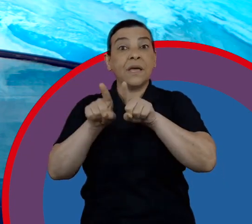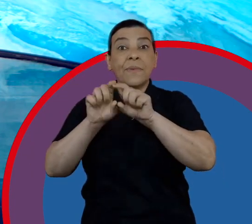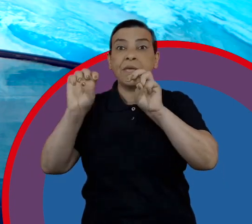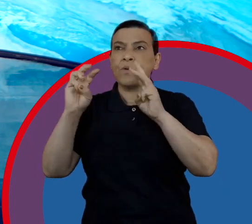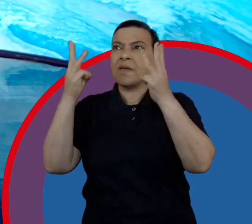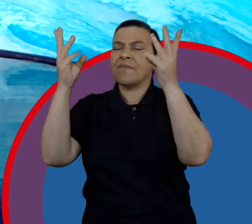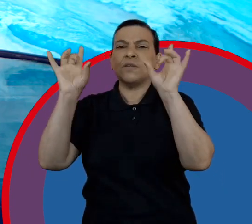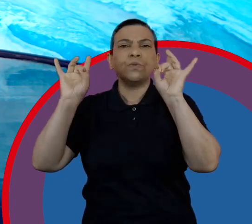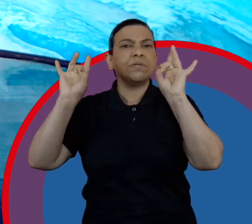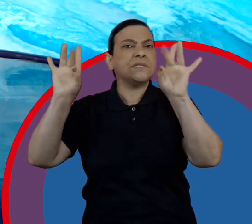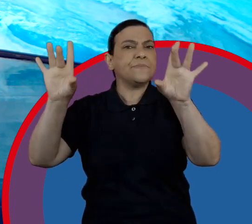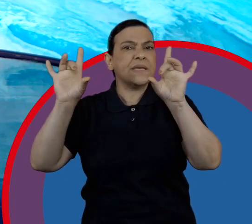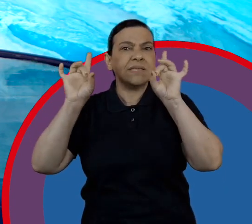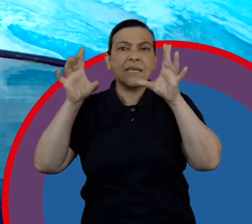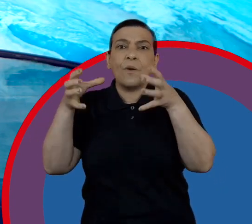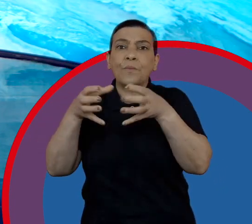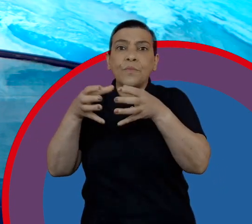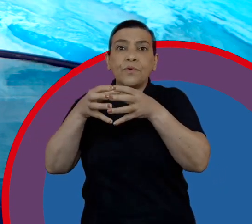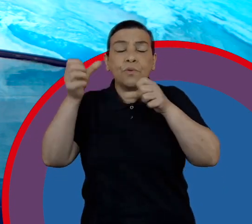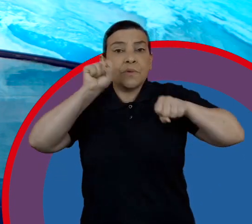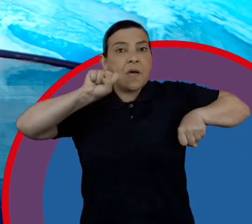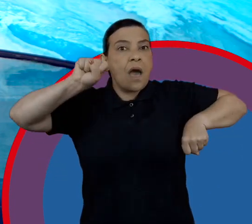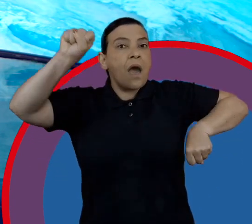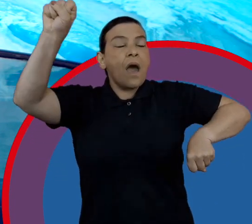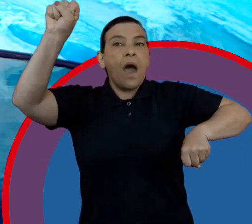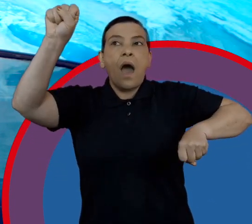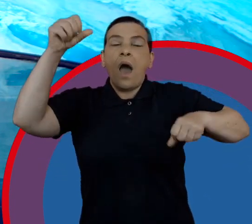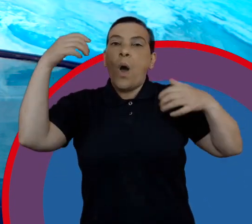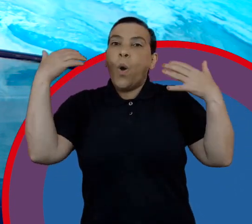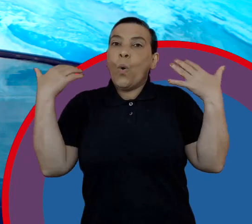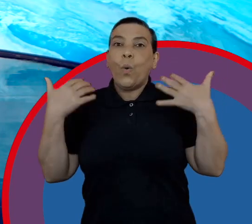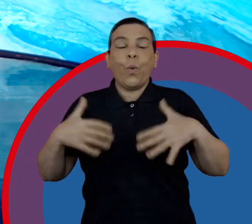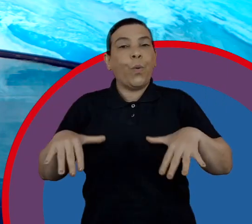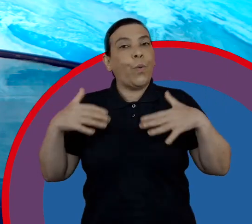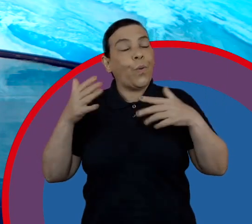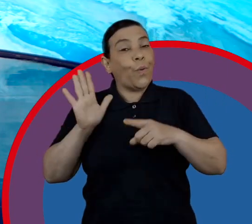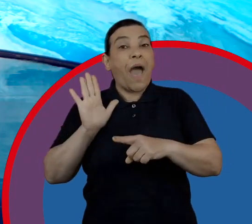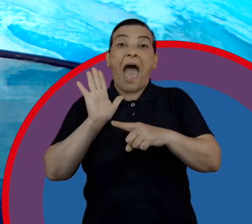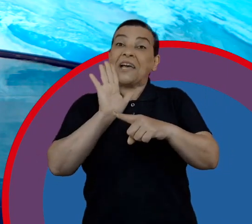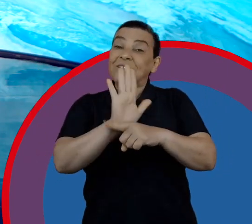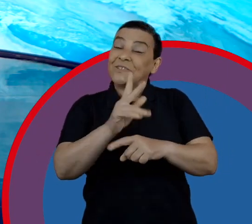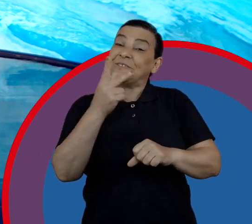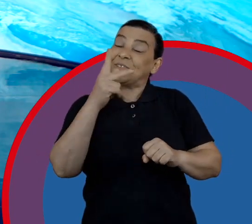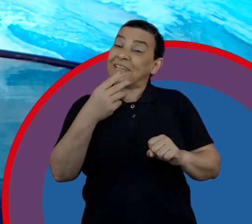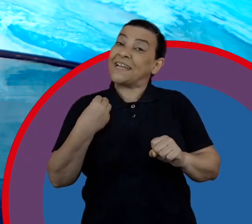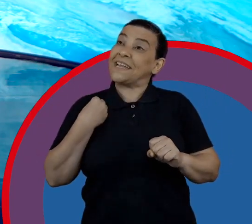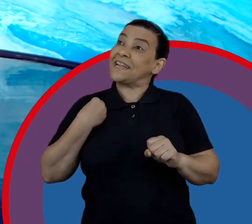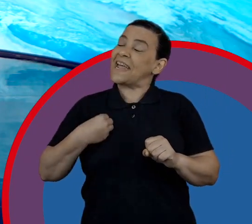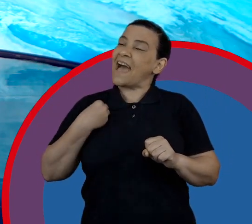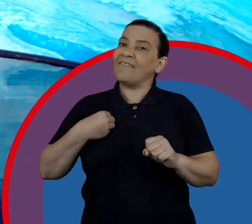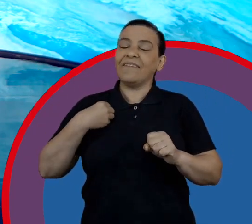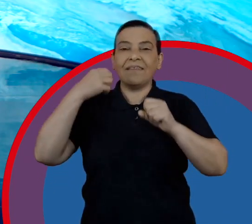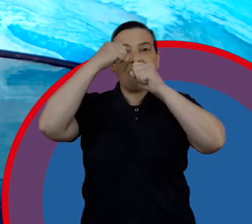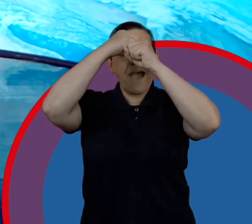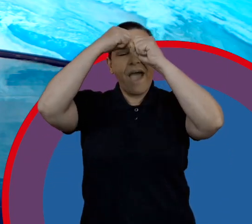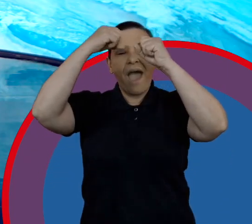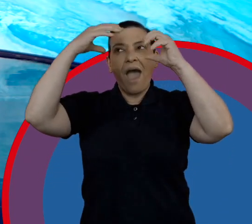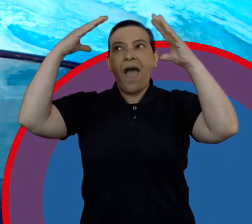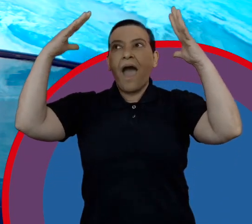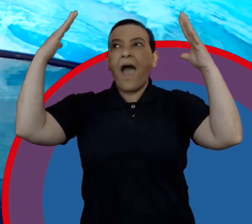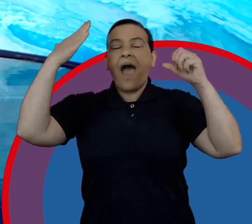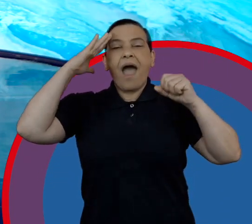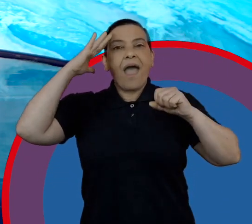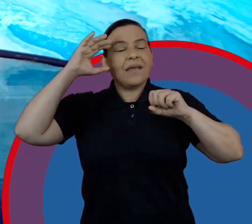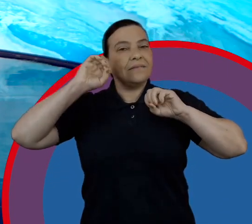-heróis e isso fez o quê? Uma mudança drástica, uma mudança muito positiva naquilo que eles entendem como sendo o impacto